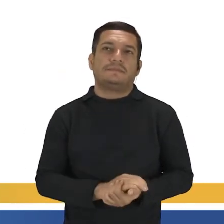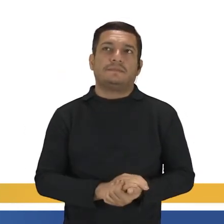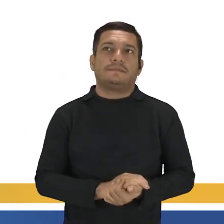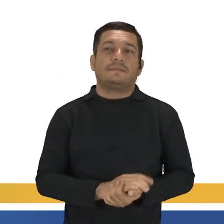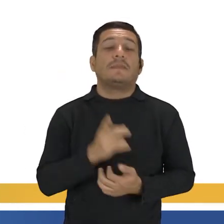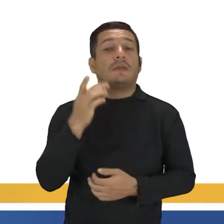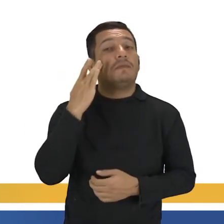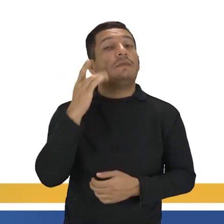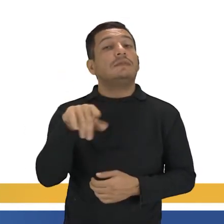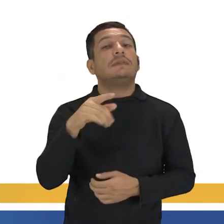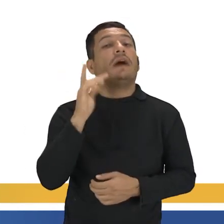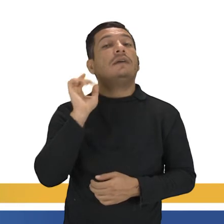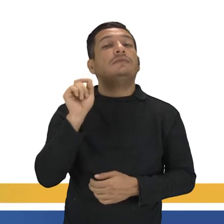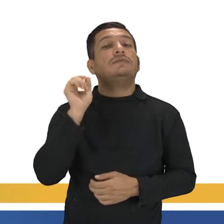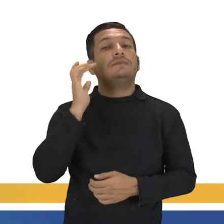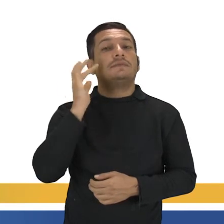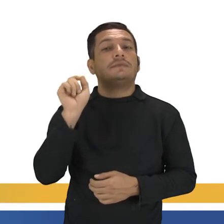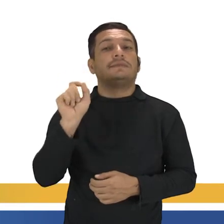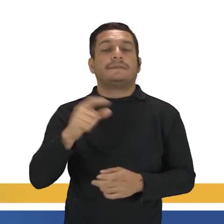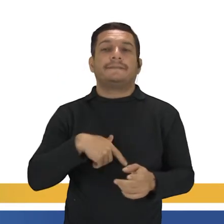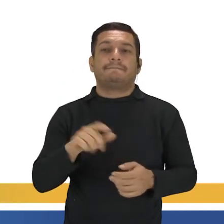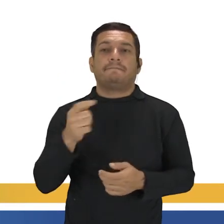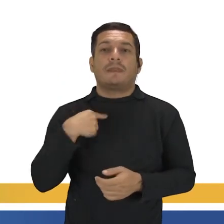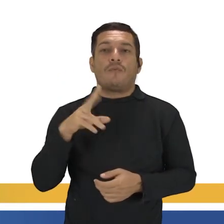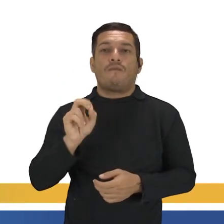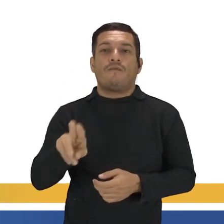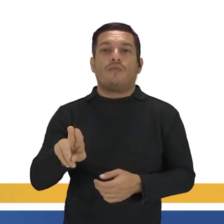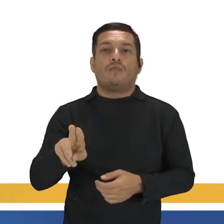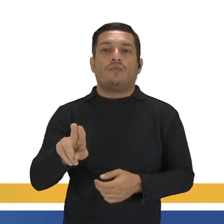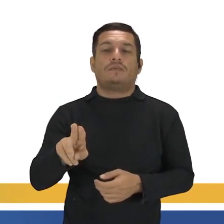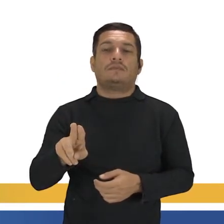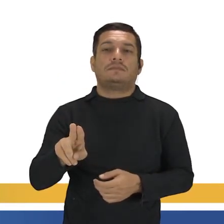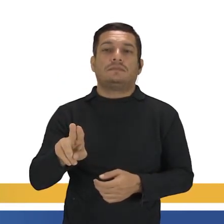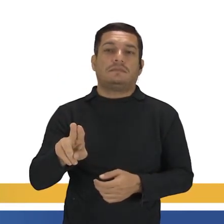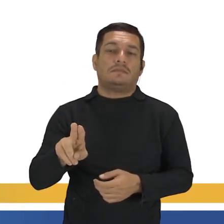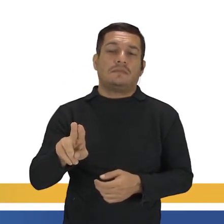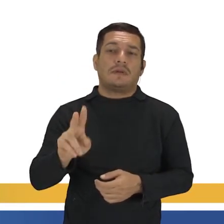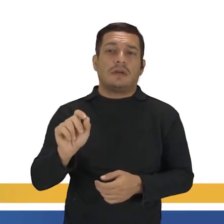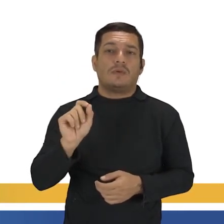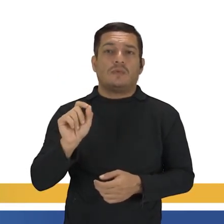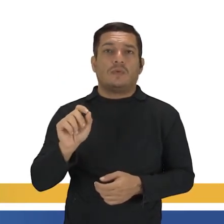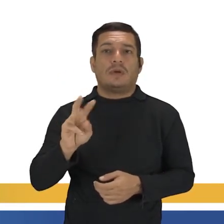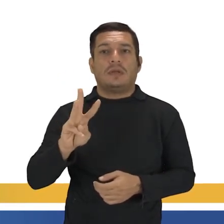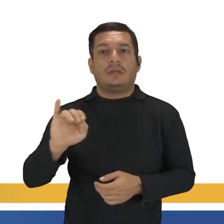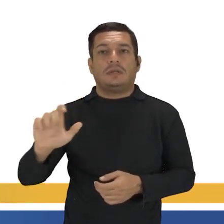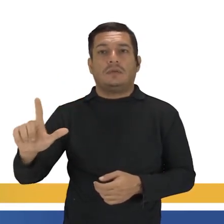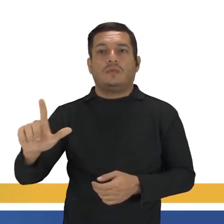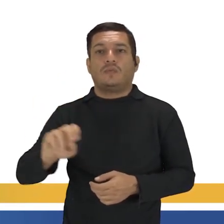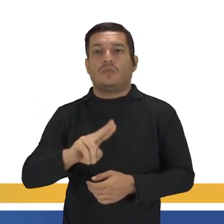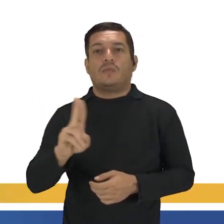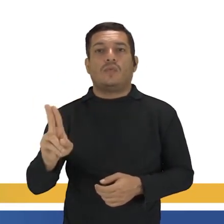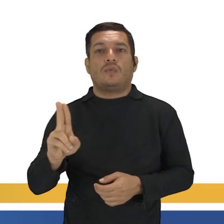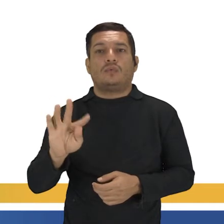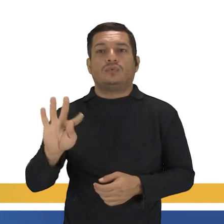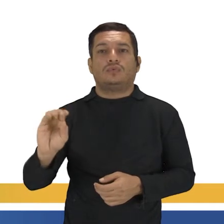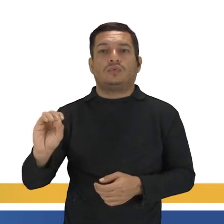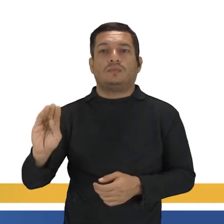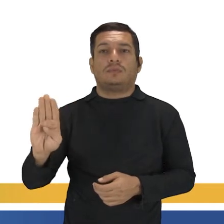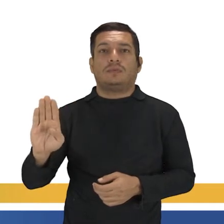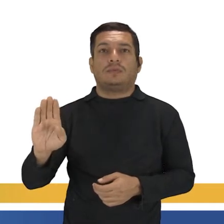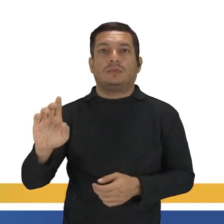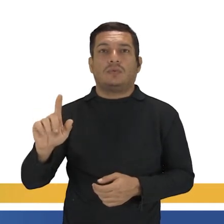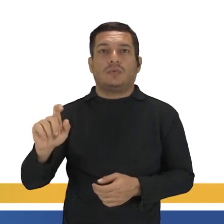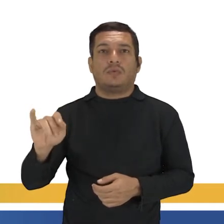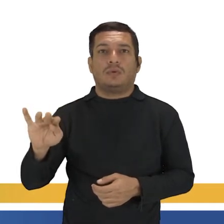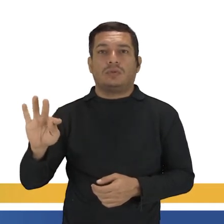Você acha que essa forma aí, esse eu vou, é com will ou é com to be going to?